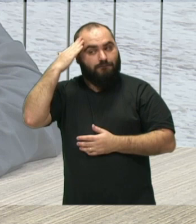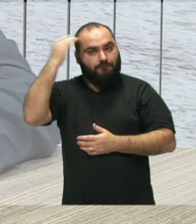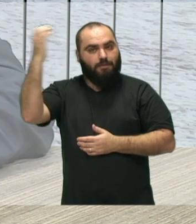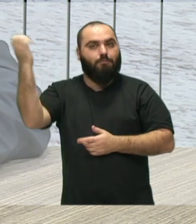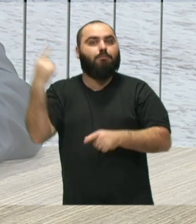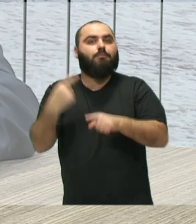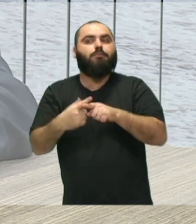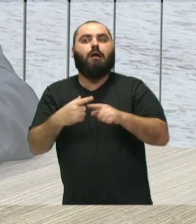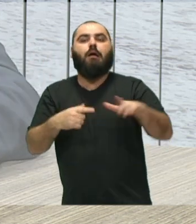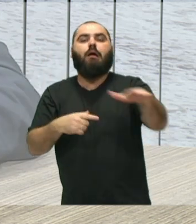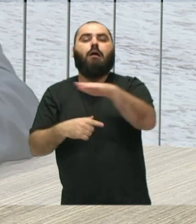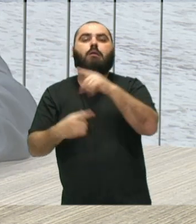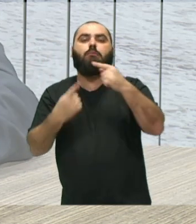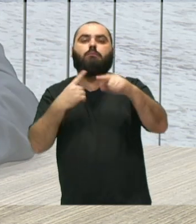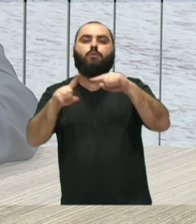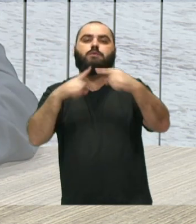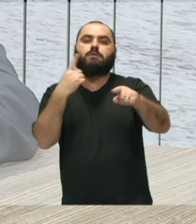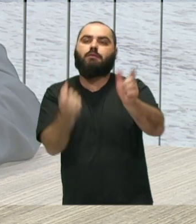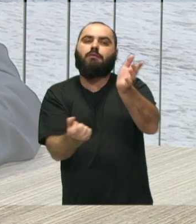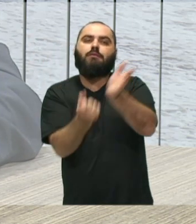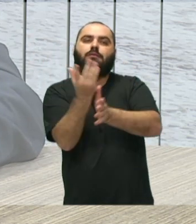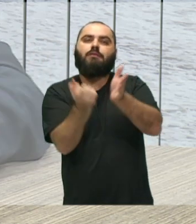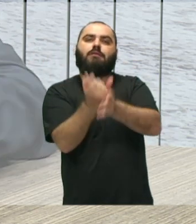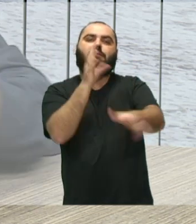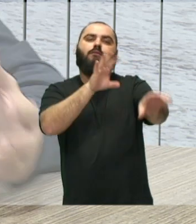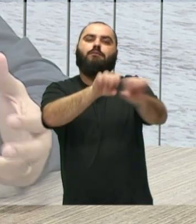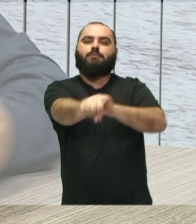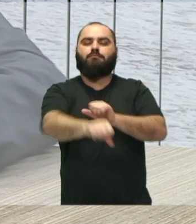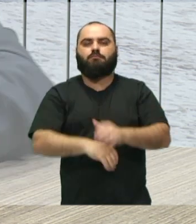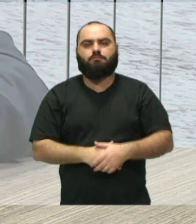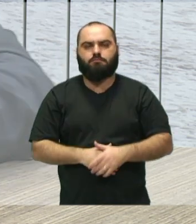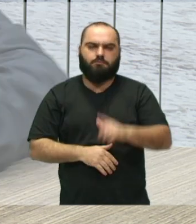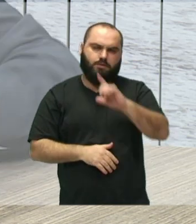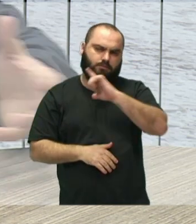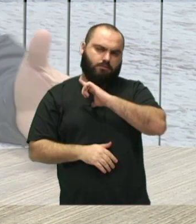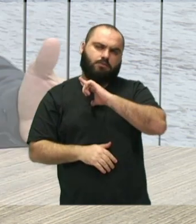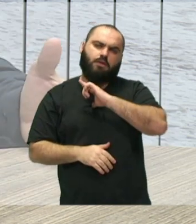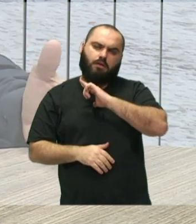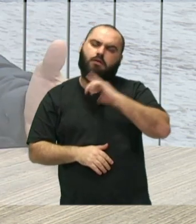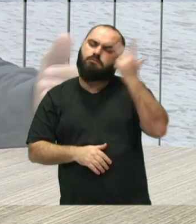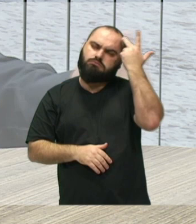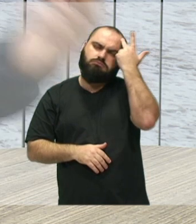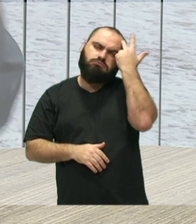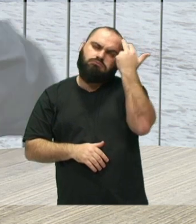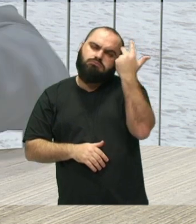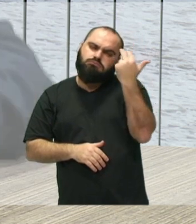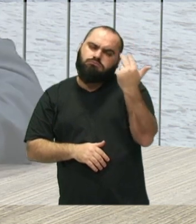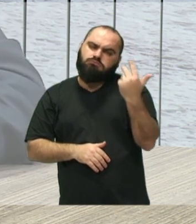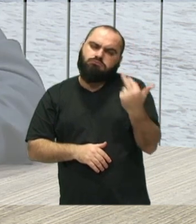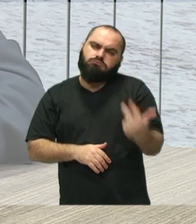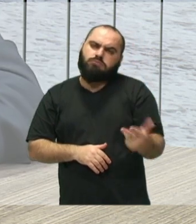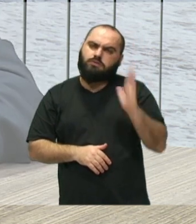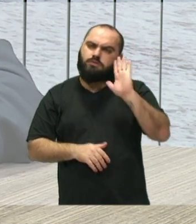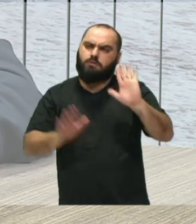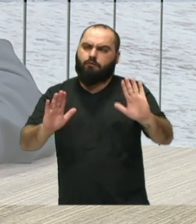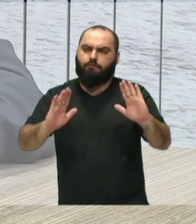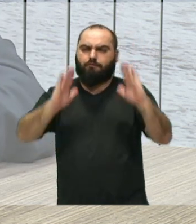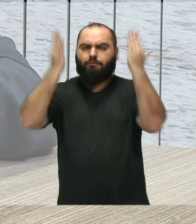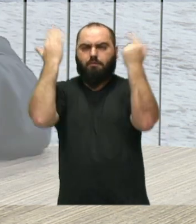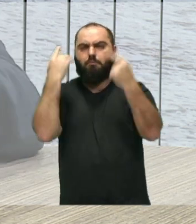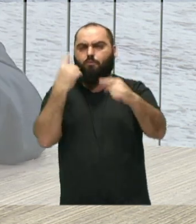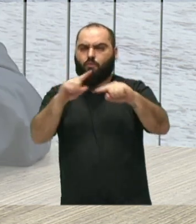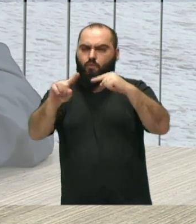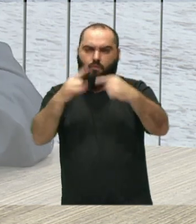também na área da música por promover essa formação. É claro, tem toda uma questão histórica que vem já desde o nosso Festival de Música,